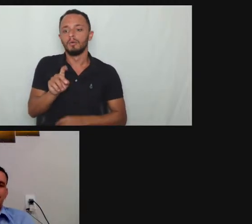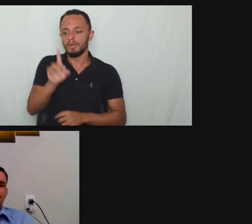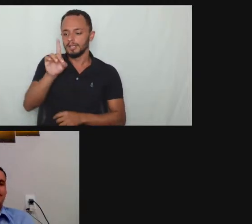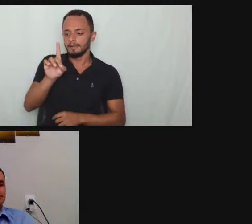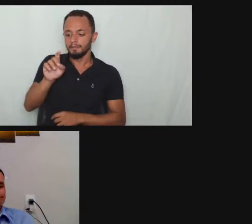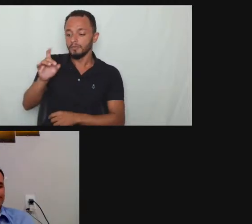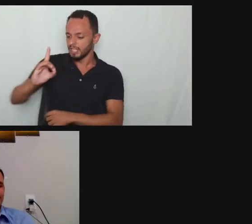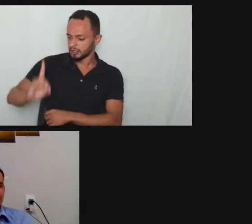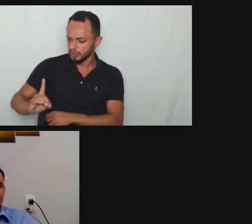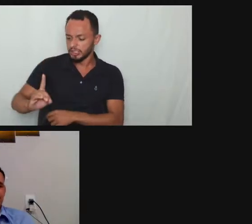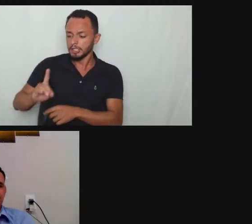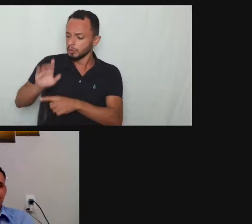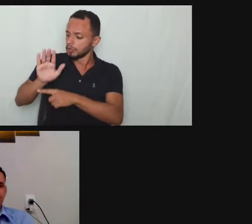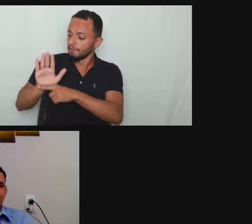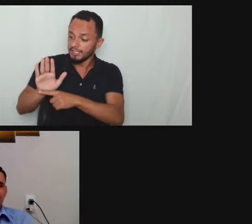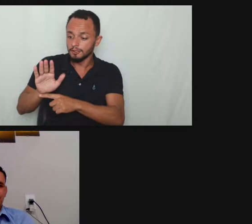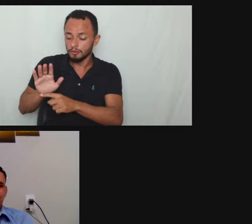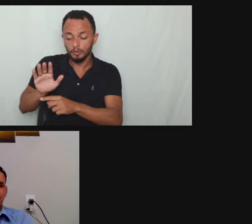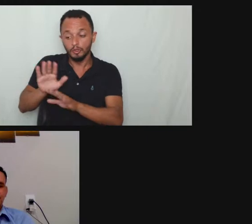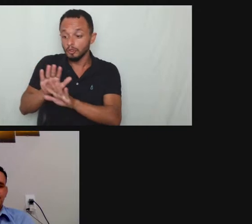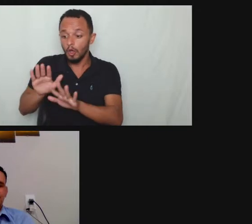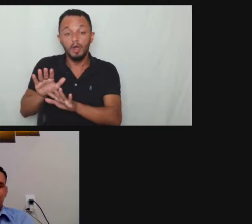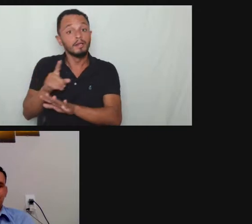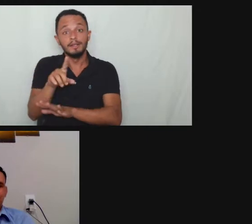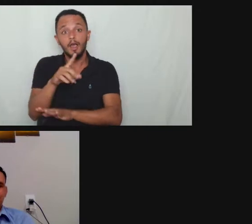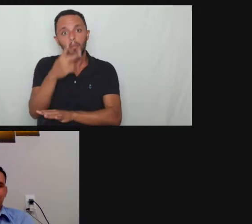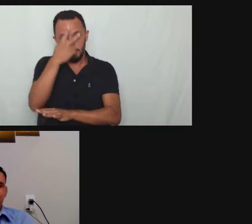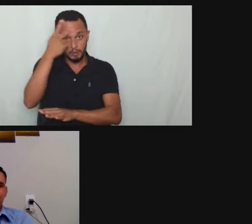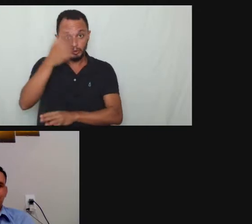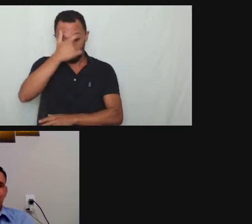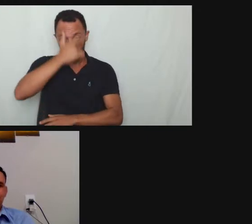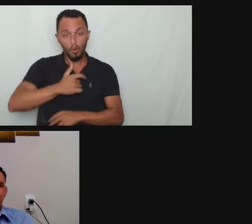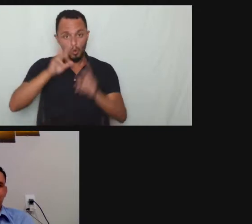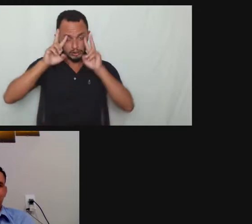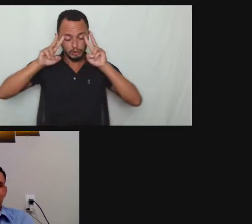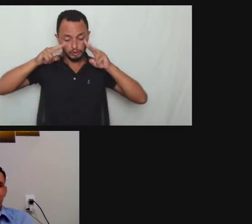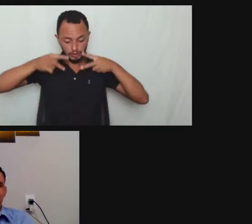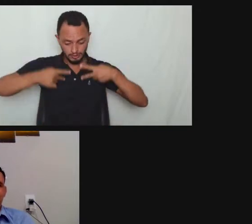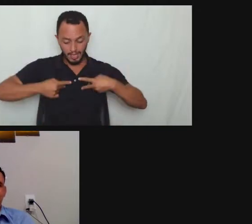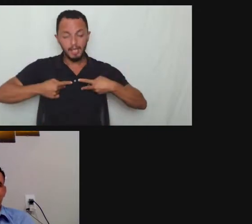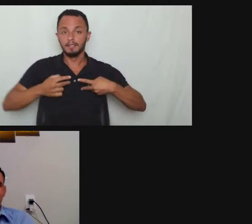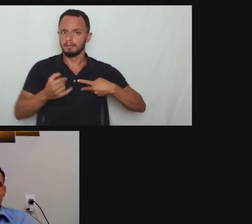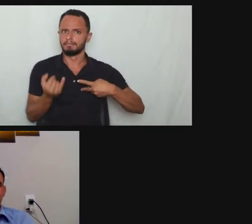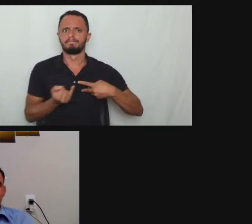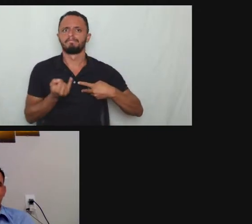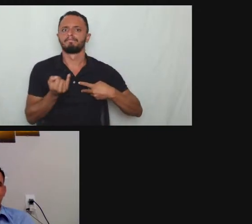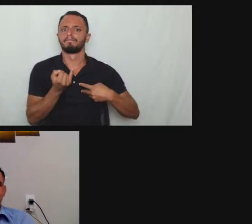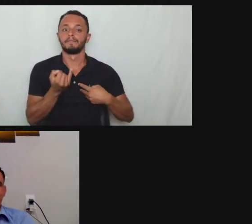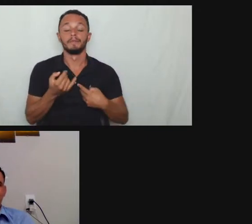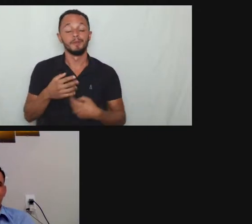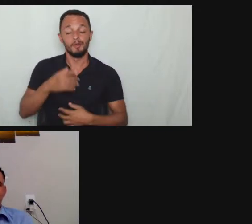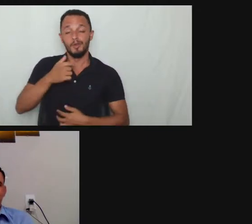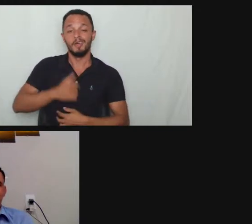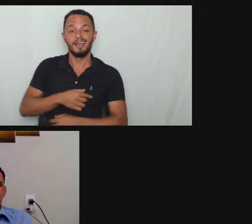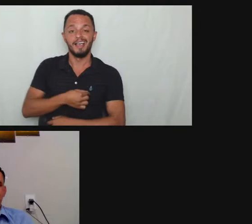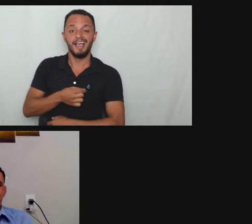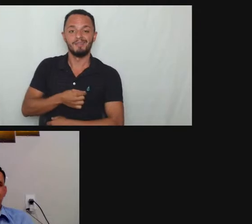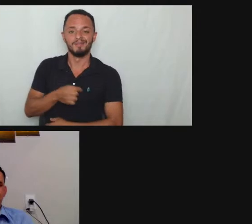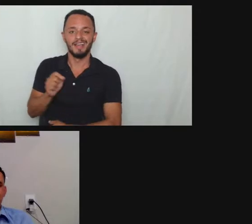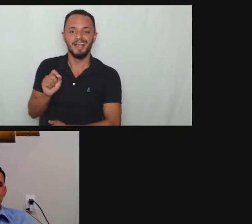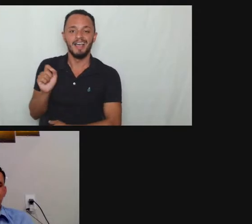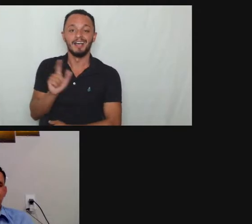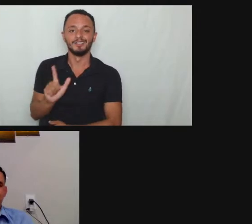direito mas para promover dignidade o Marcelo ele falou que tá com a camisa azul marinha ali e tal para o pessoal quer ser